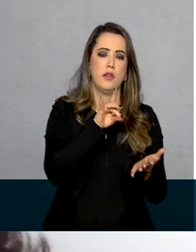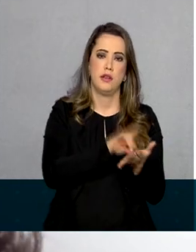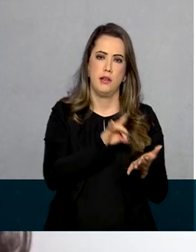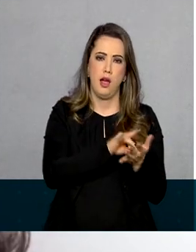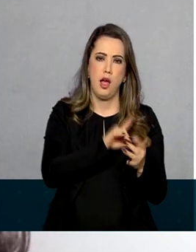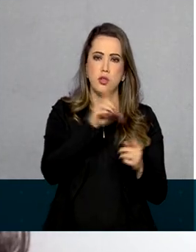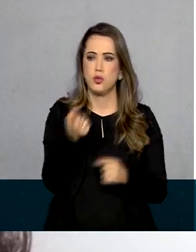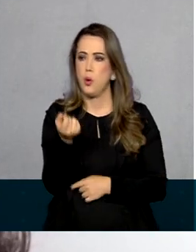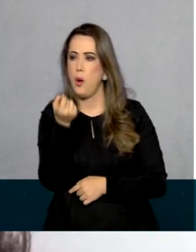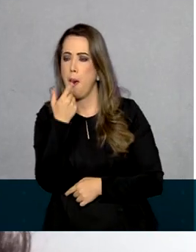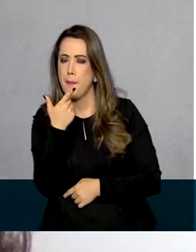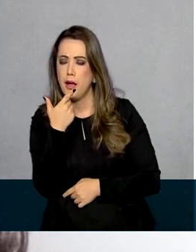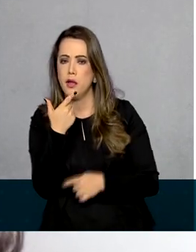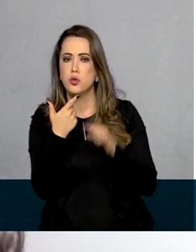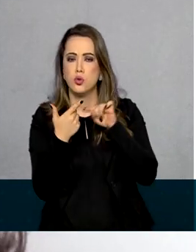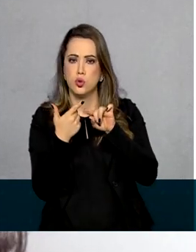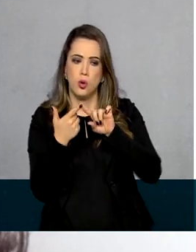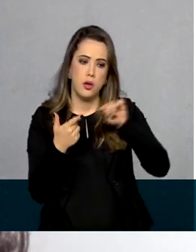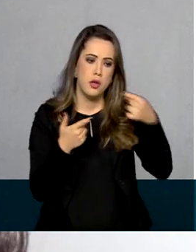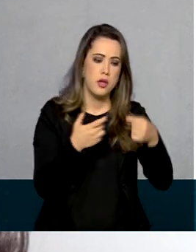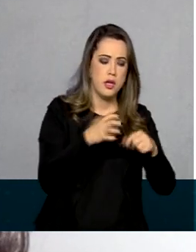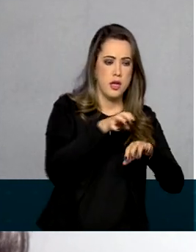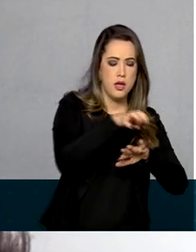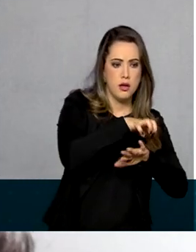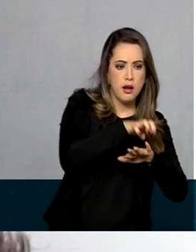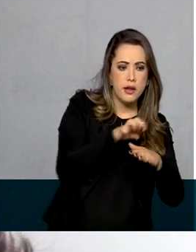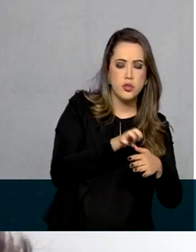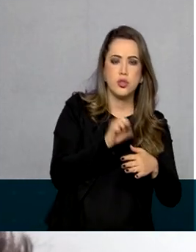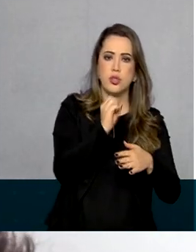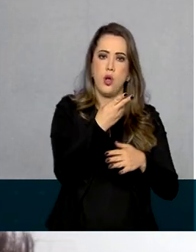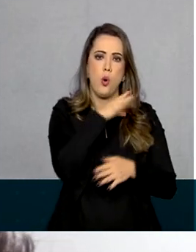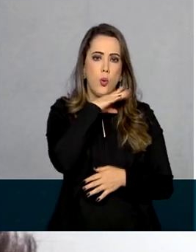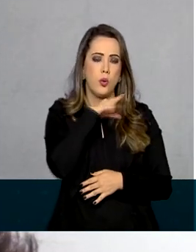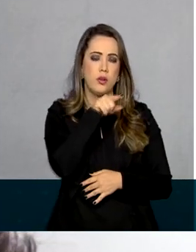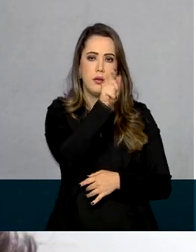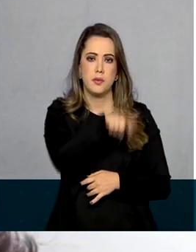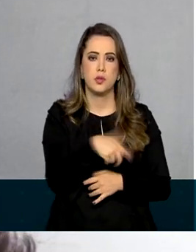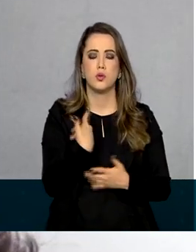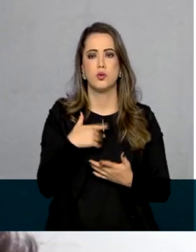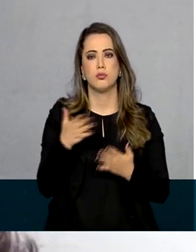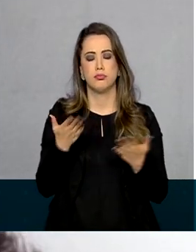entre o evento notificado e o medicamento suspeito. E aí Obrigado.